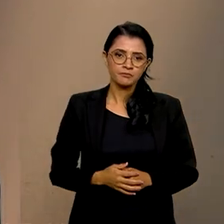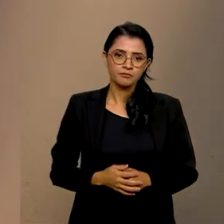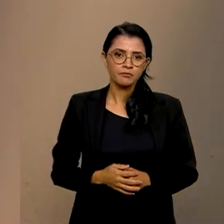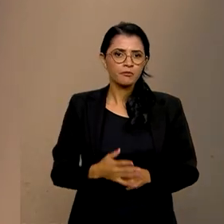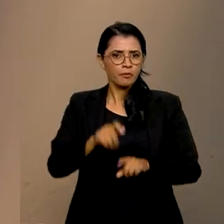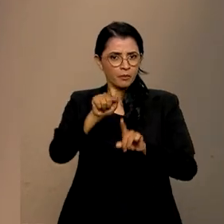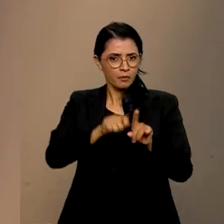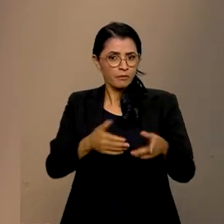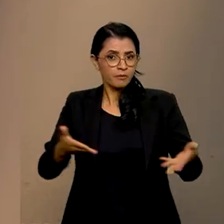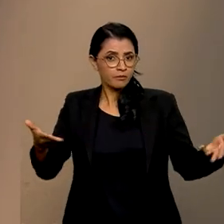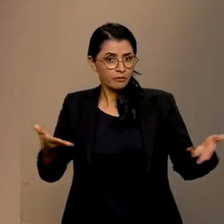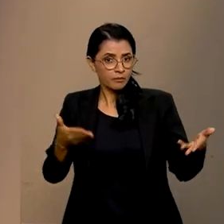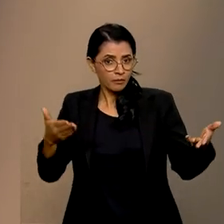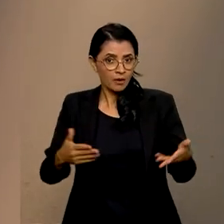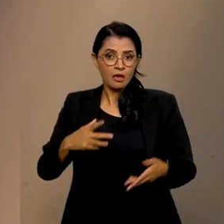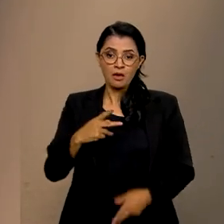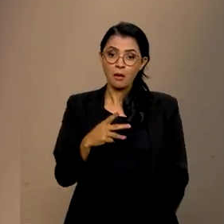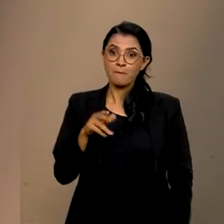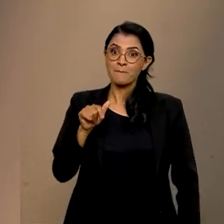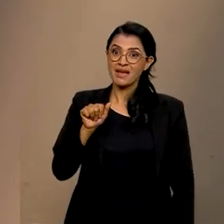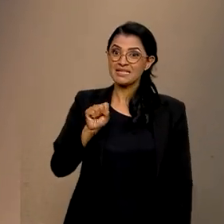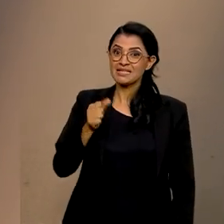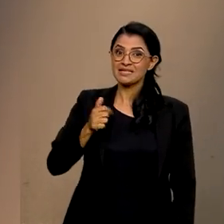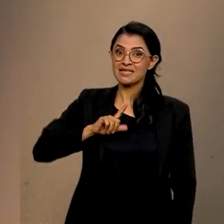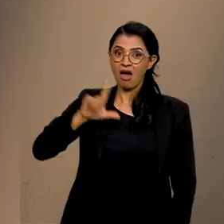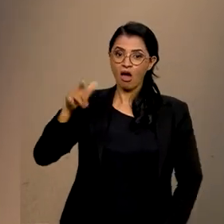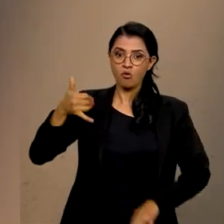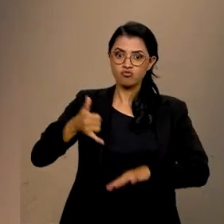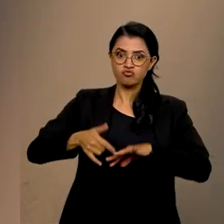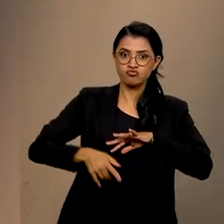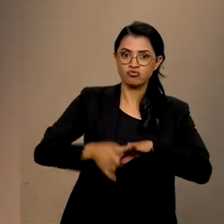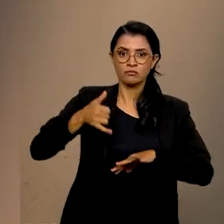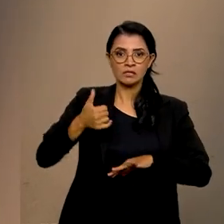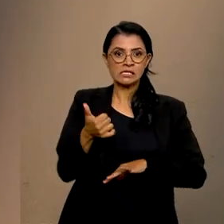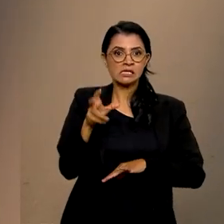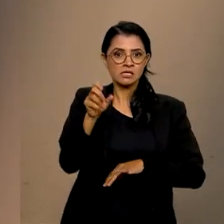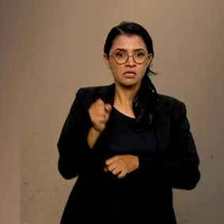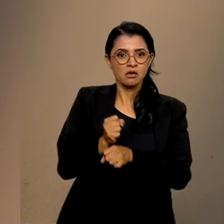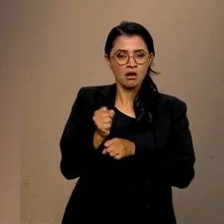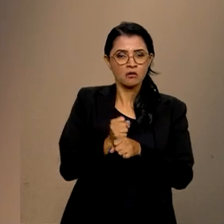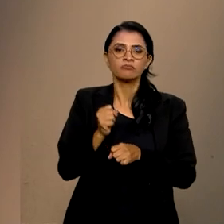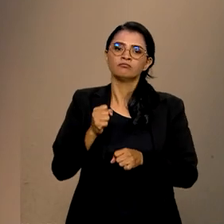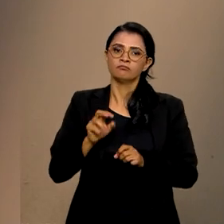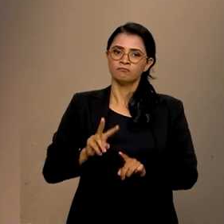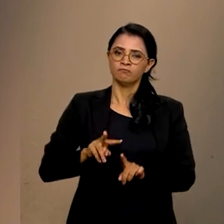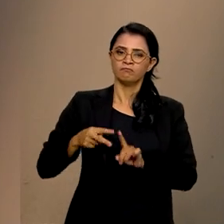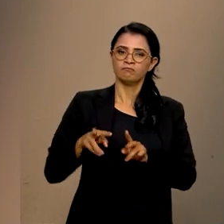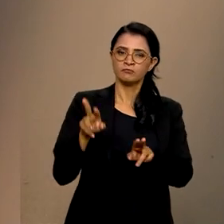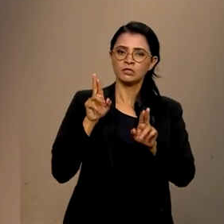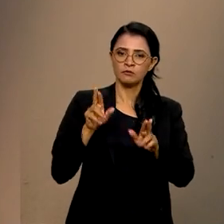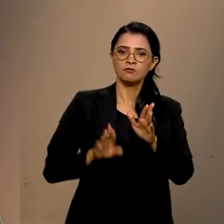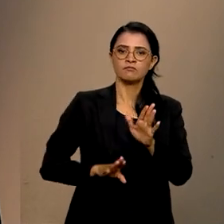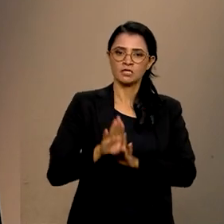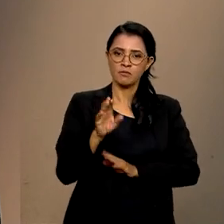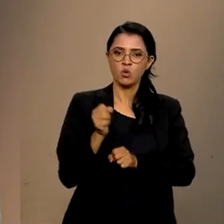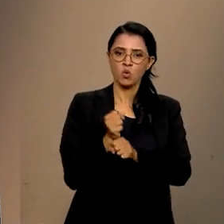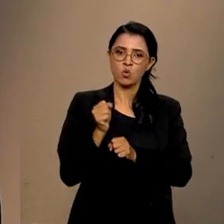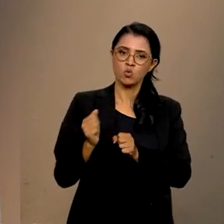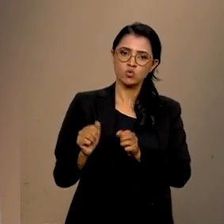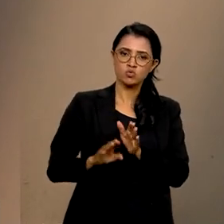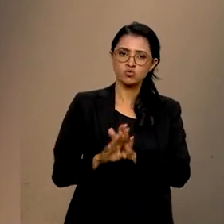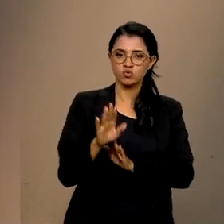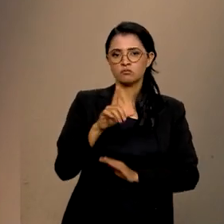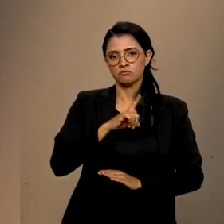E neste mês, o pré-sal completa 15 anos de produção com perspectiva de crescimento expressivo para os próximos anos.